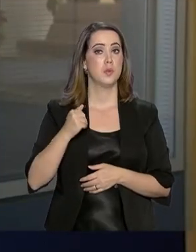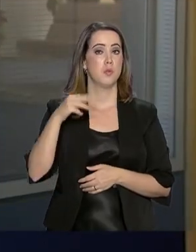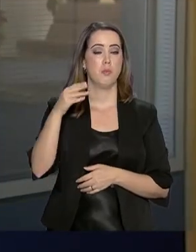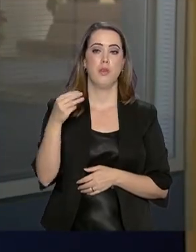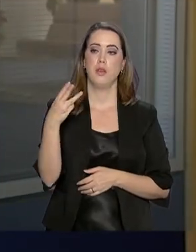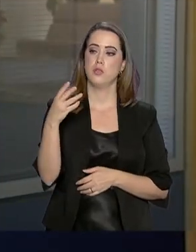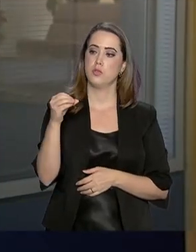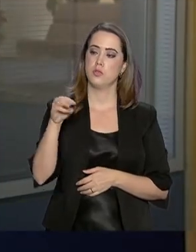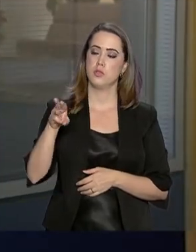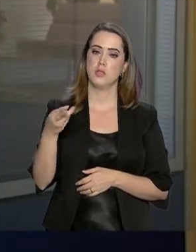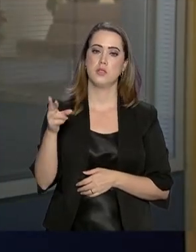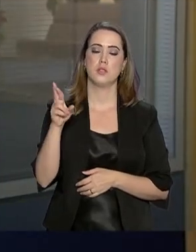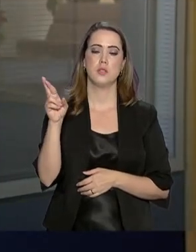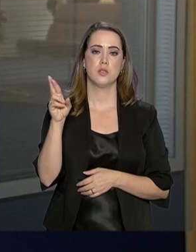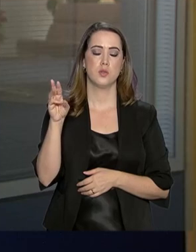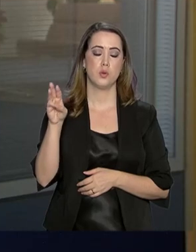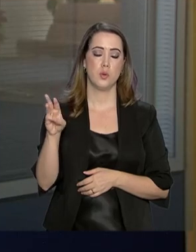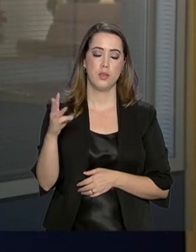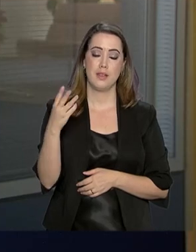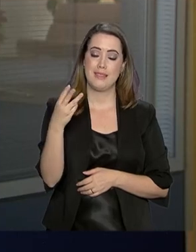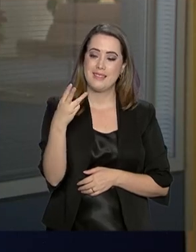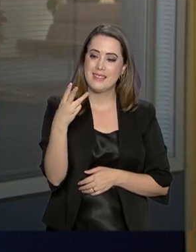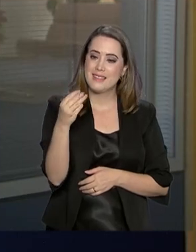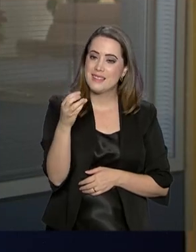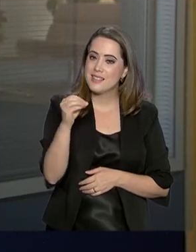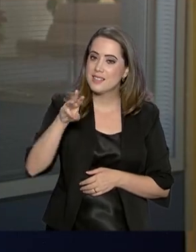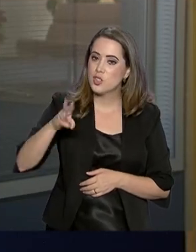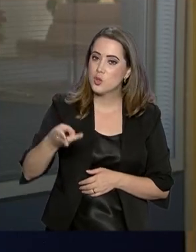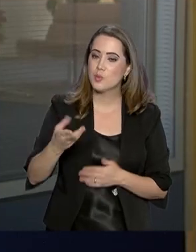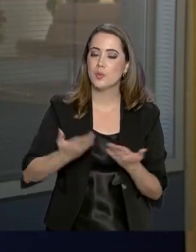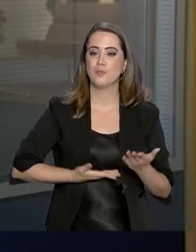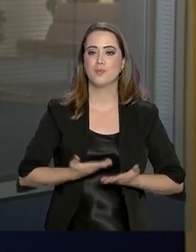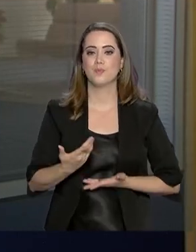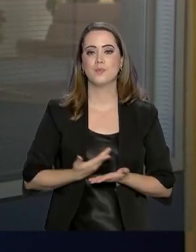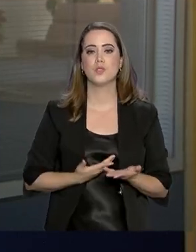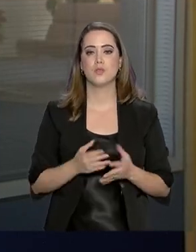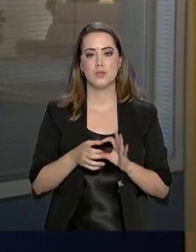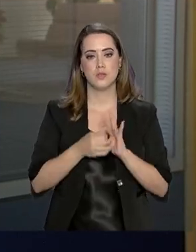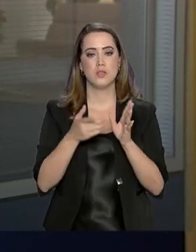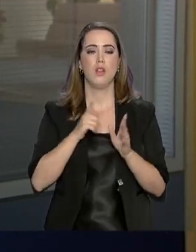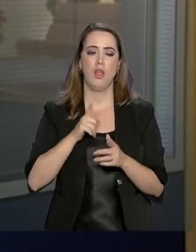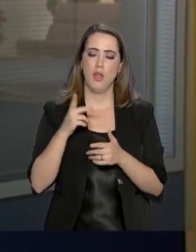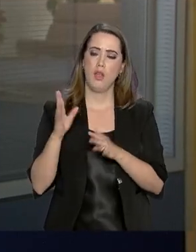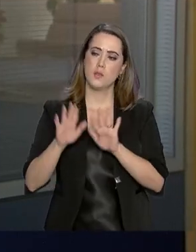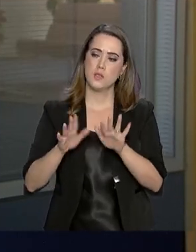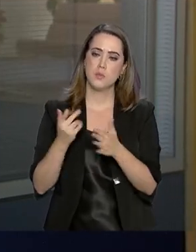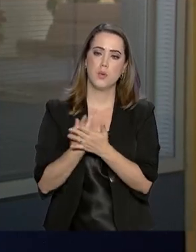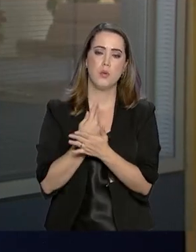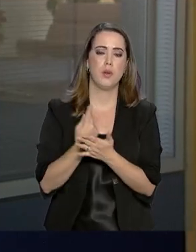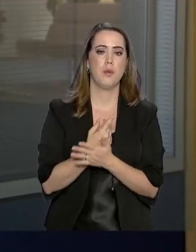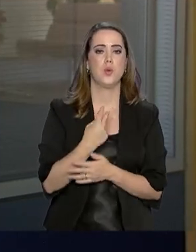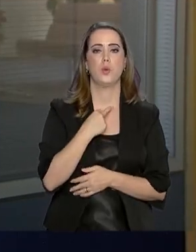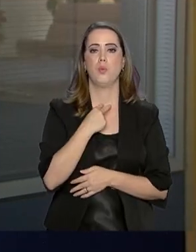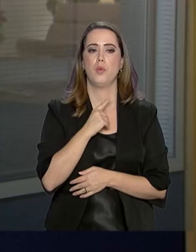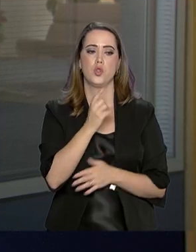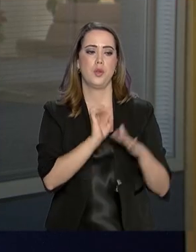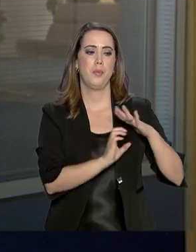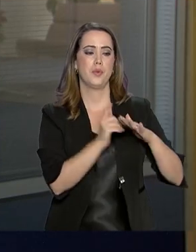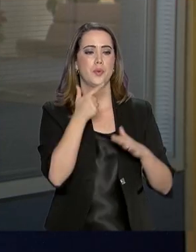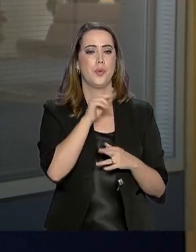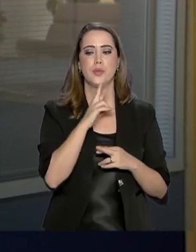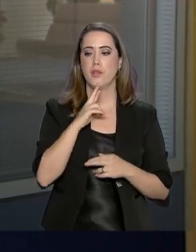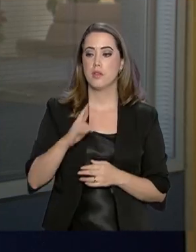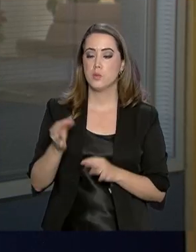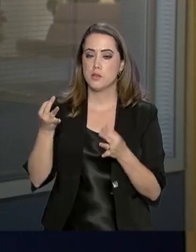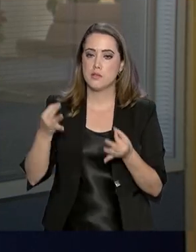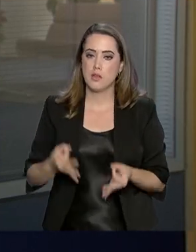de 300 milhões de serviços habilitados. Então, é claro que vai haver alguma falha. O que não é natural é a prestadora não conseguir resolver.